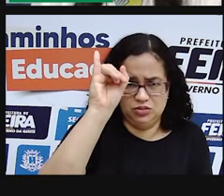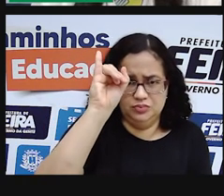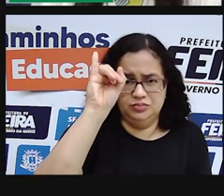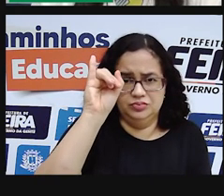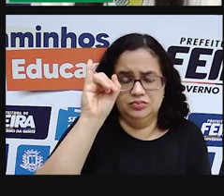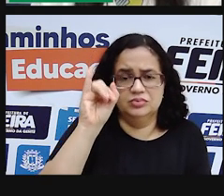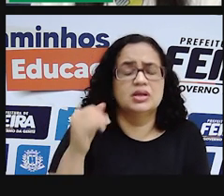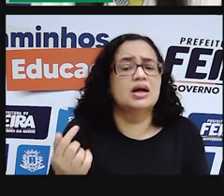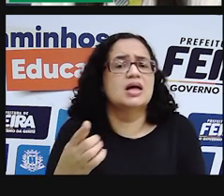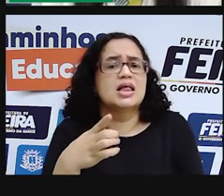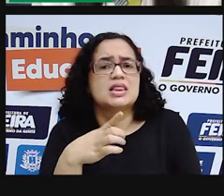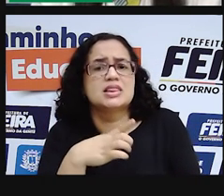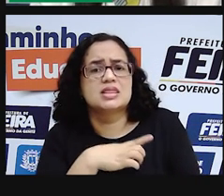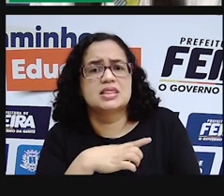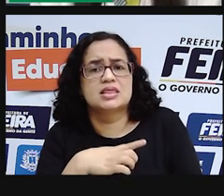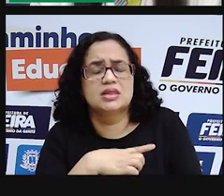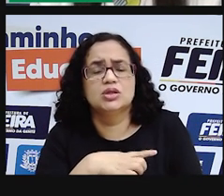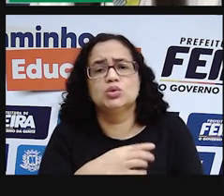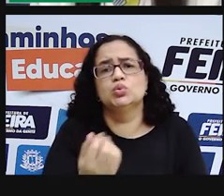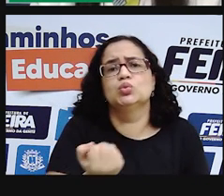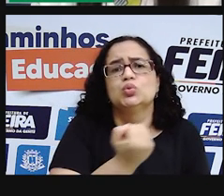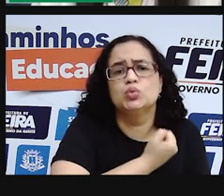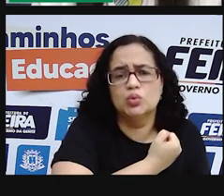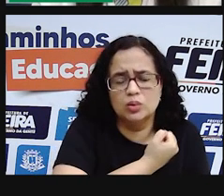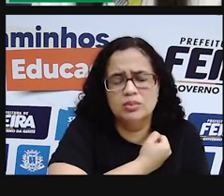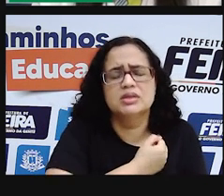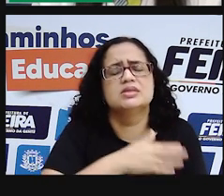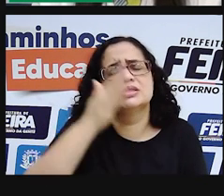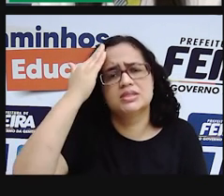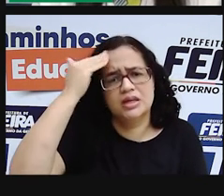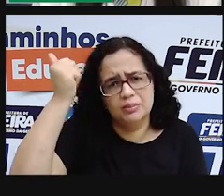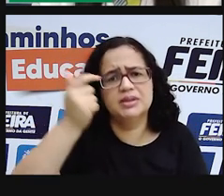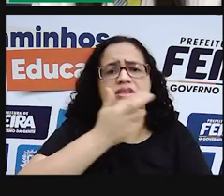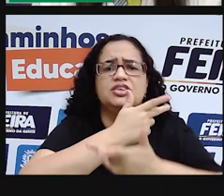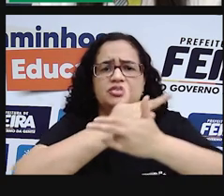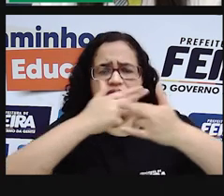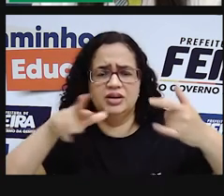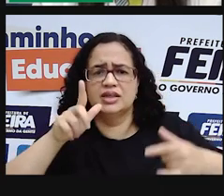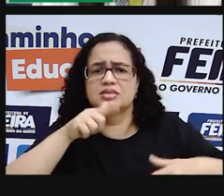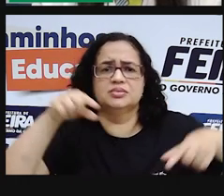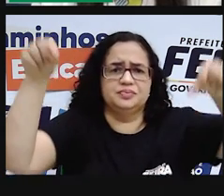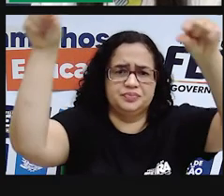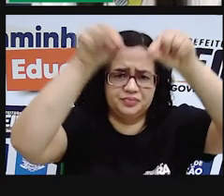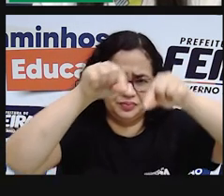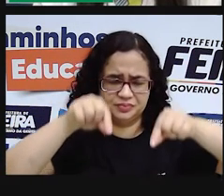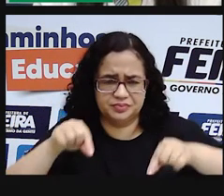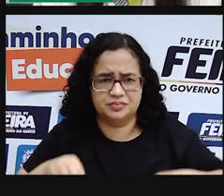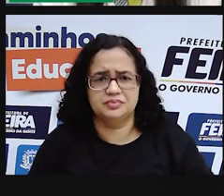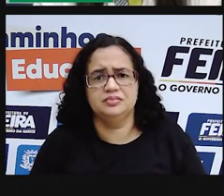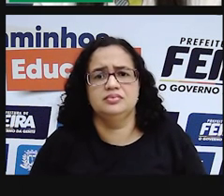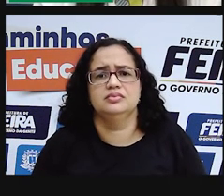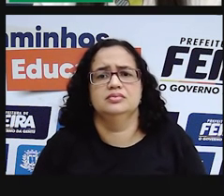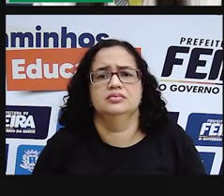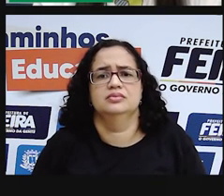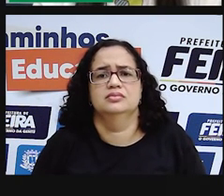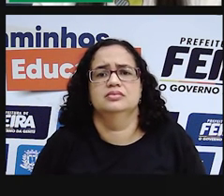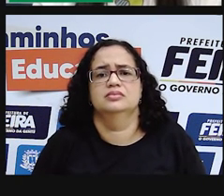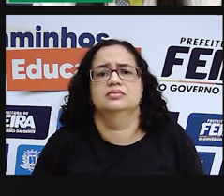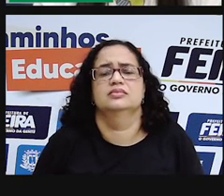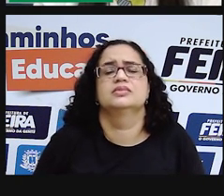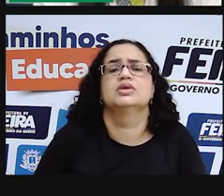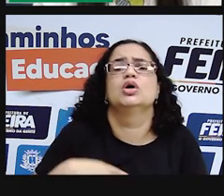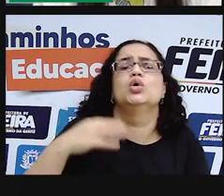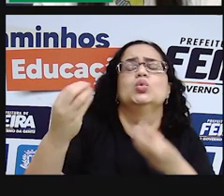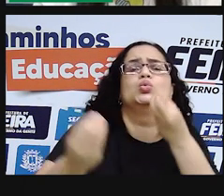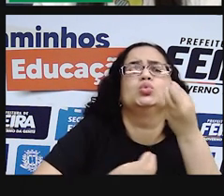Que elas existem, que tem um número muito grande, a gente já está sabendo. Mas elas se relacionam